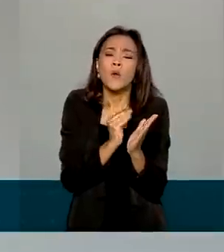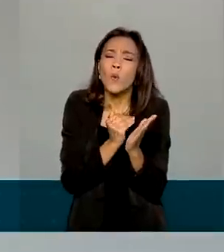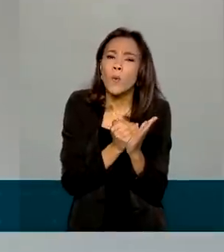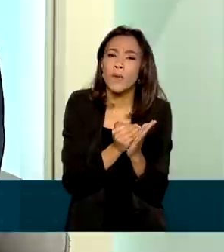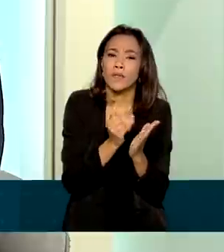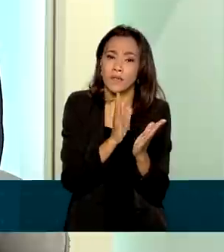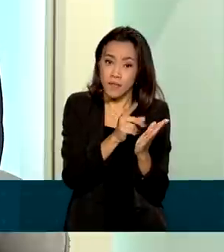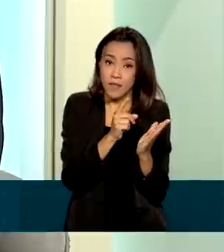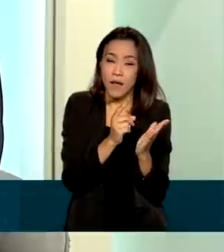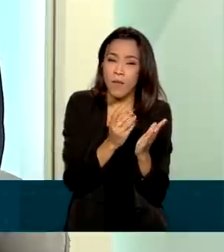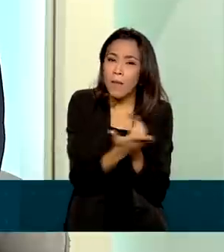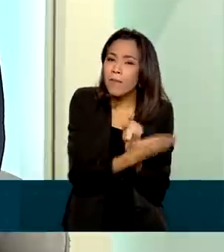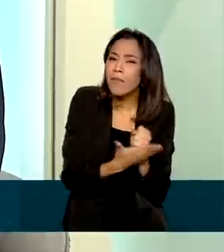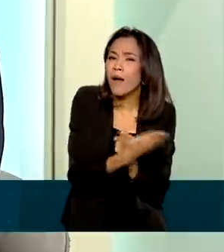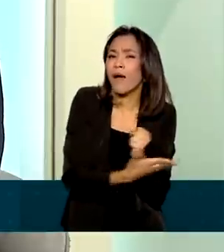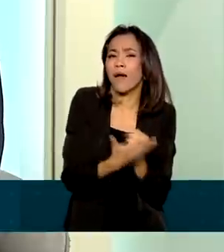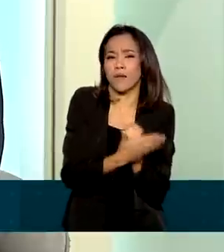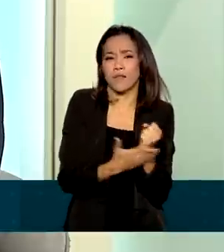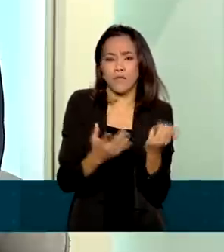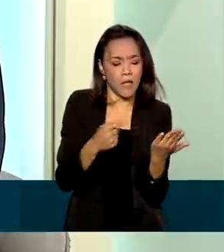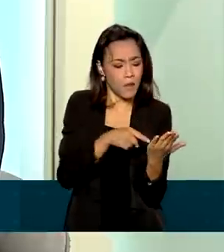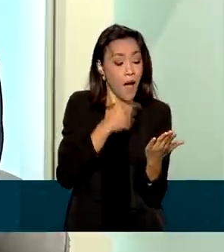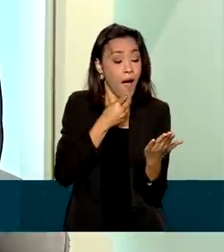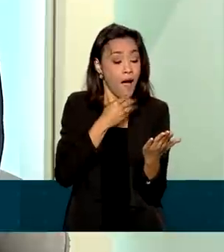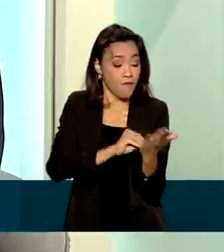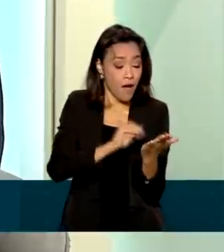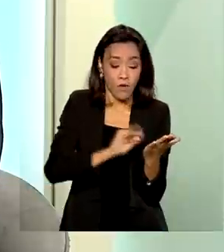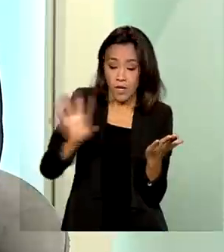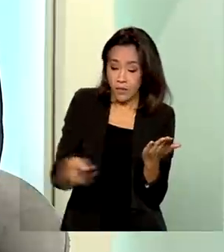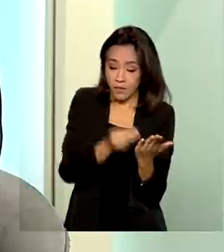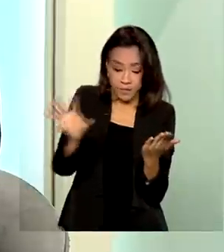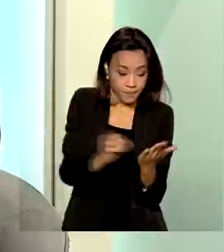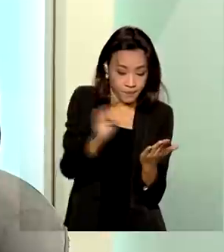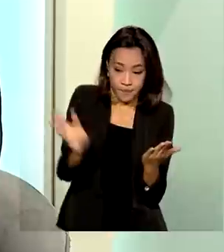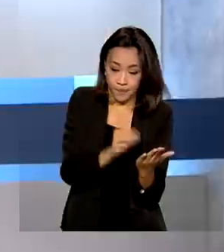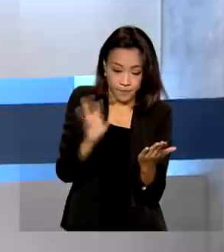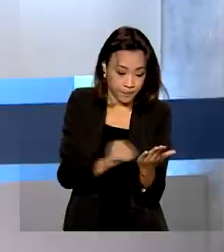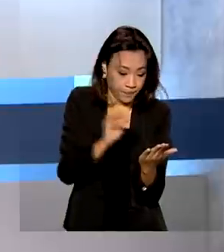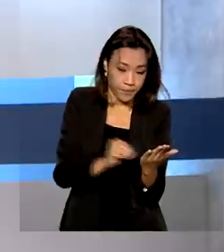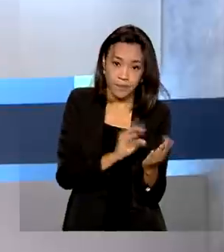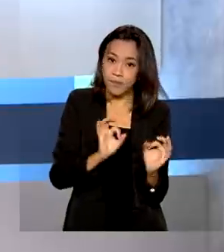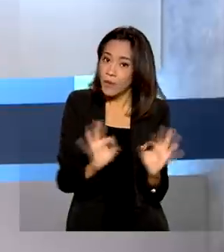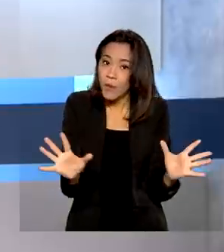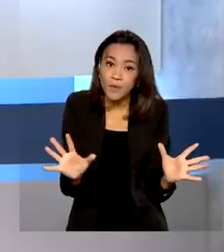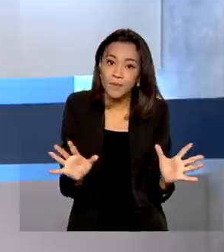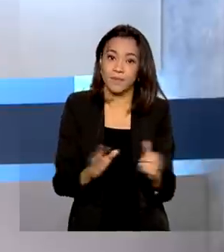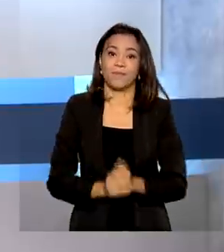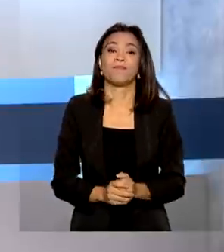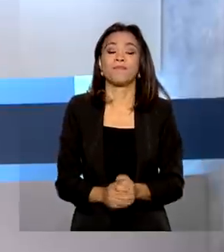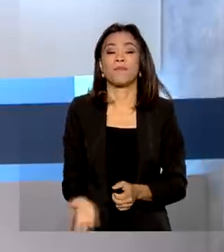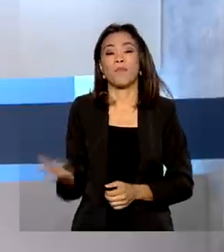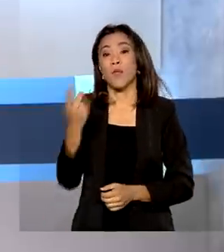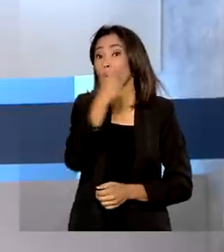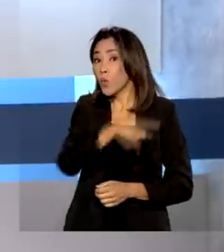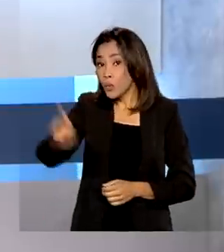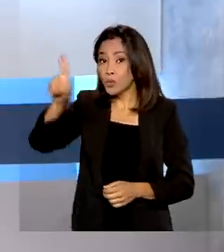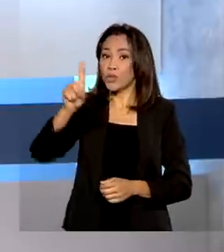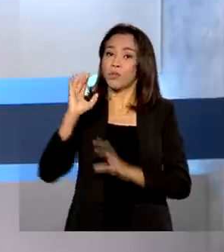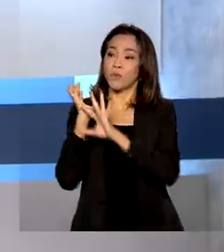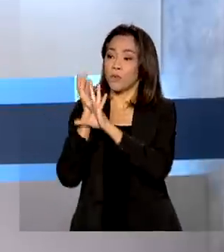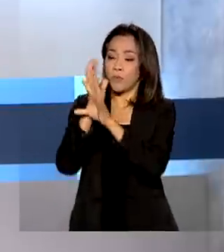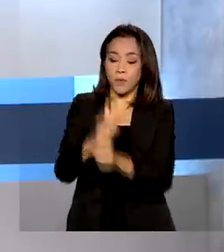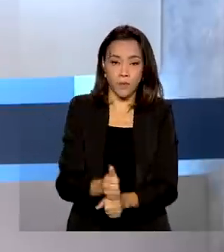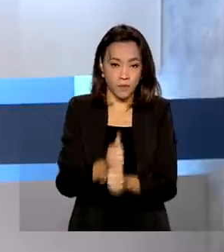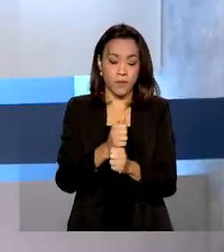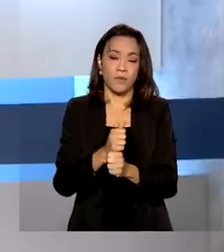contribuinte, ele pode apenas complementar e já recebe quase tudo pronto. Segundo o último balanço divulgado pela